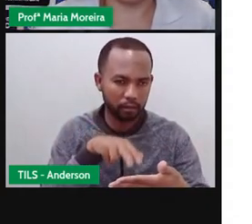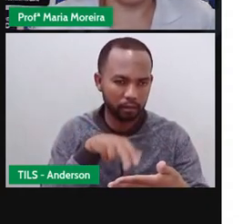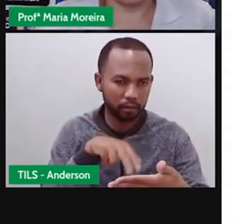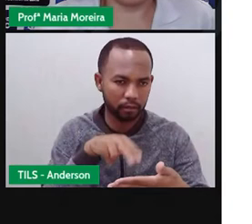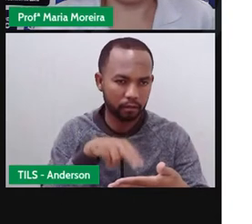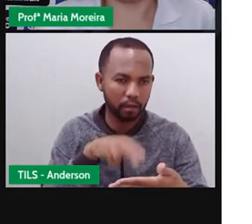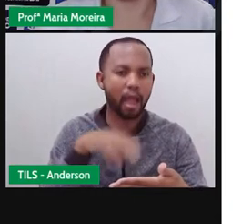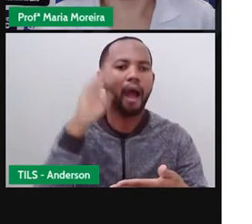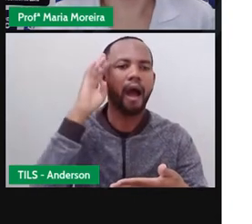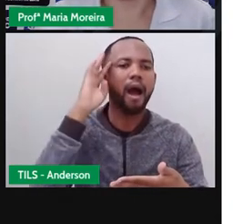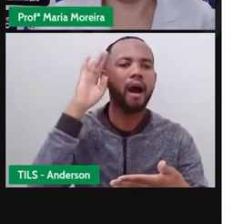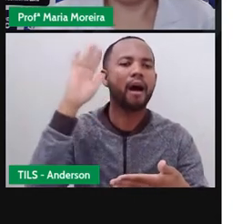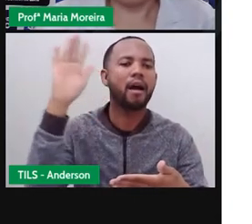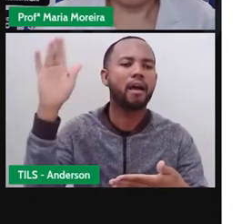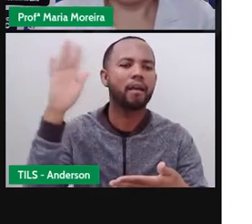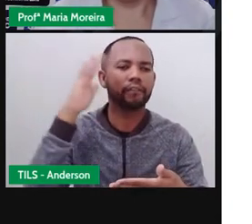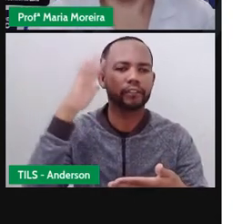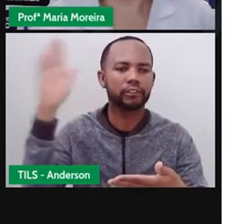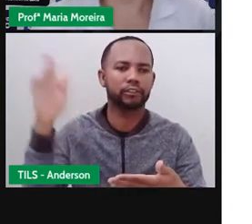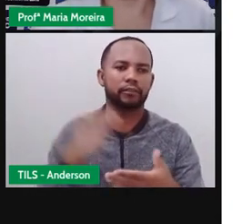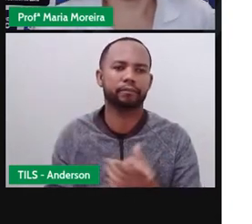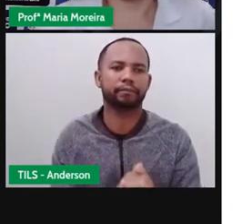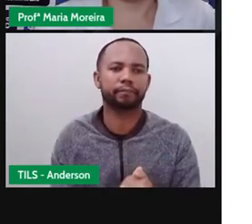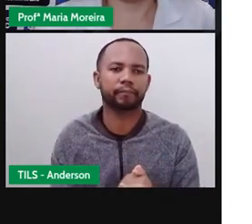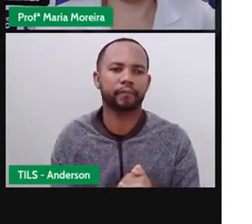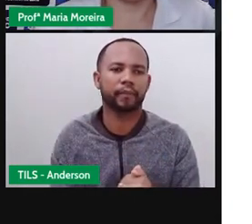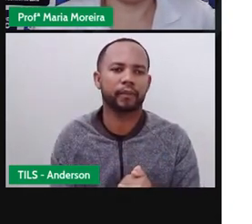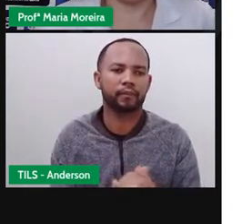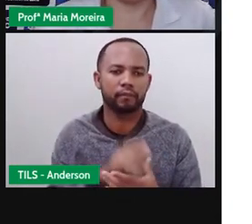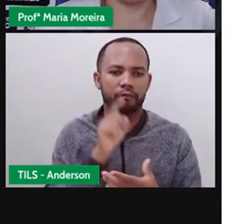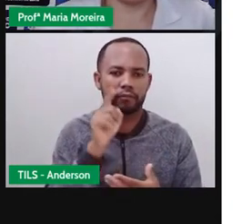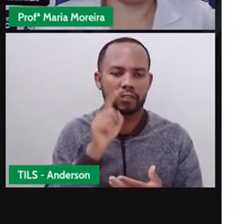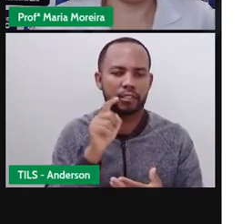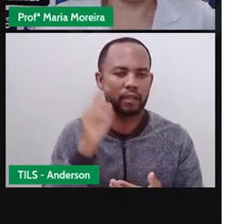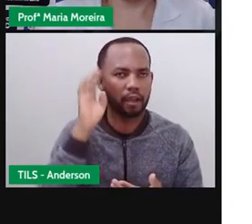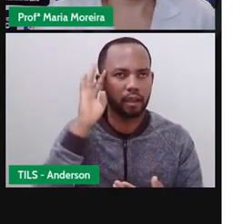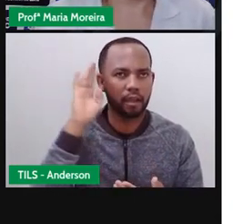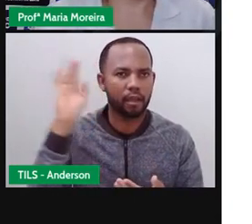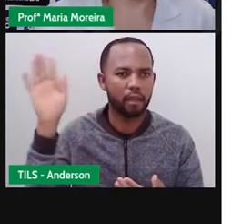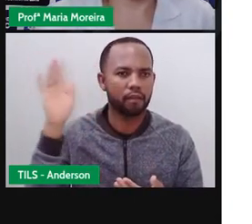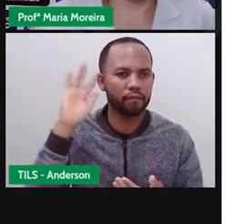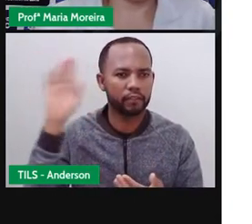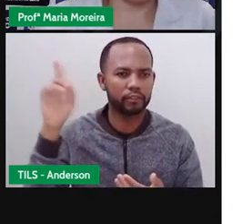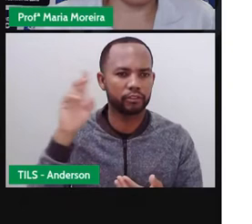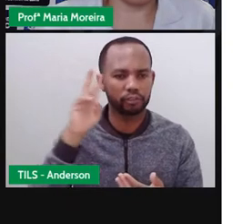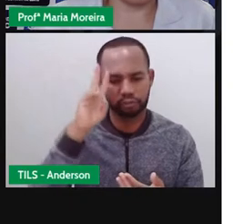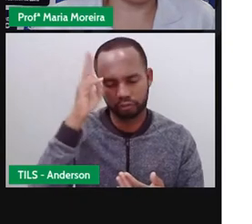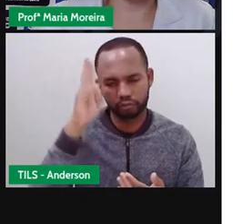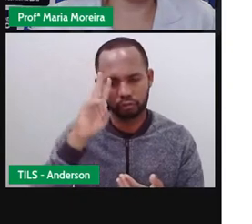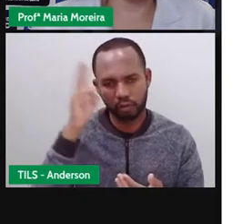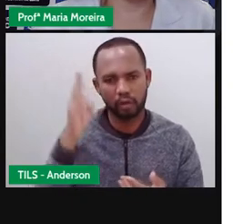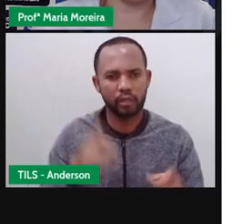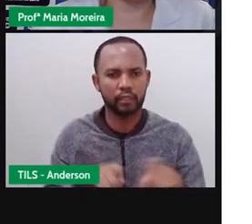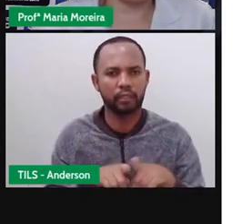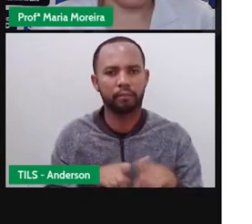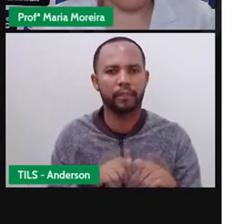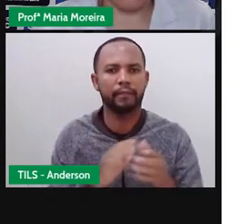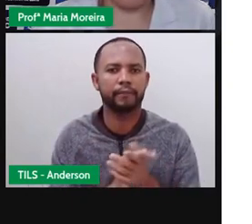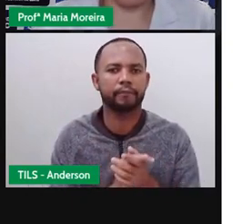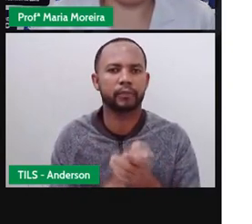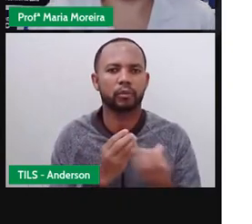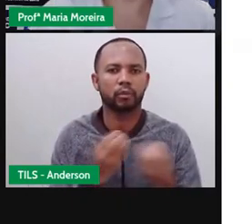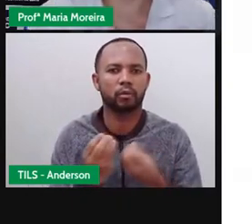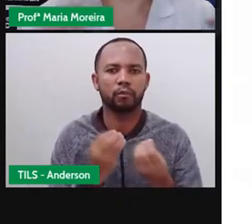moral, que é onde, ó, ele vai refletir sobre aquela história, né? Que aparece no final do